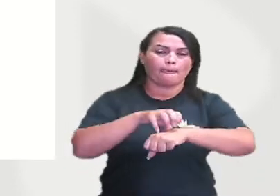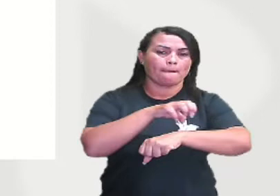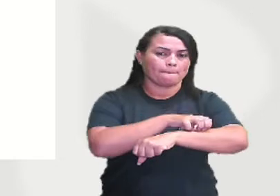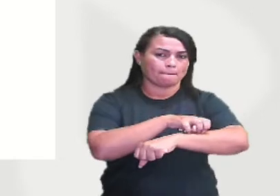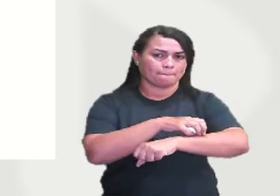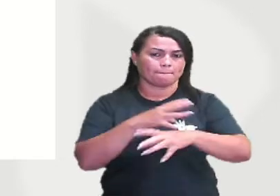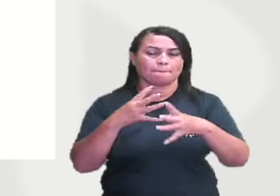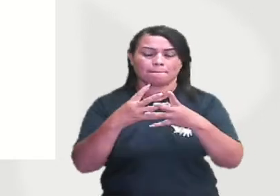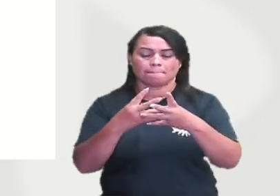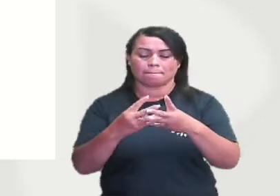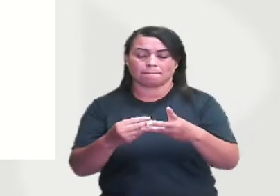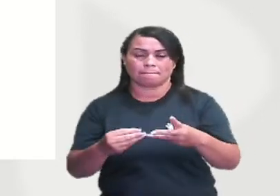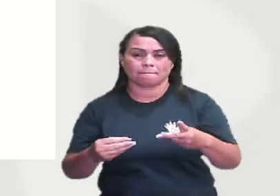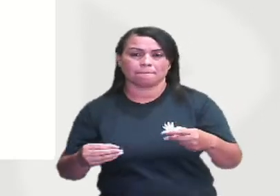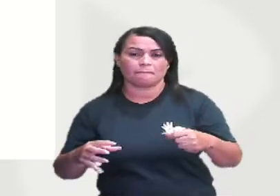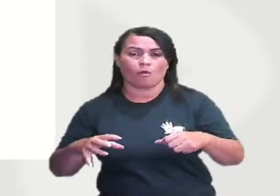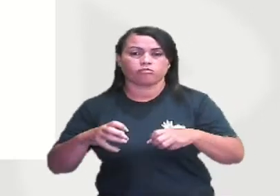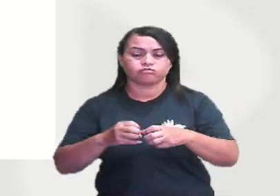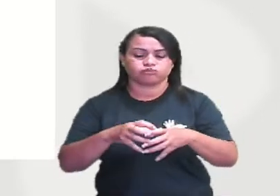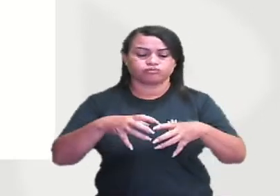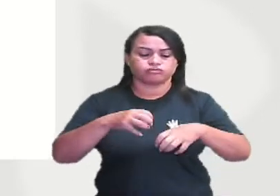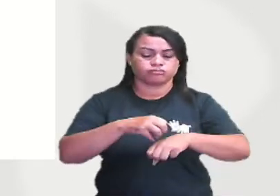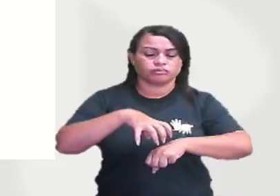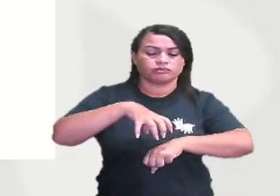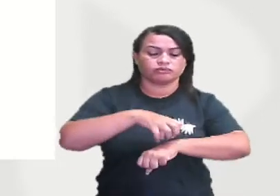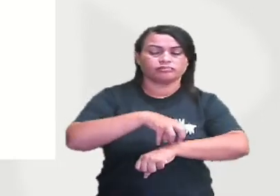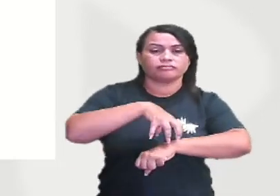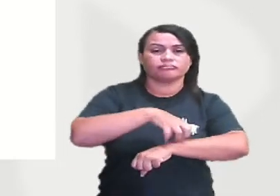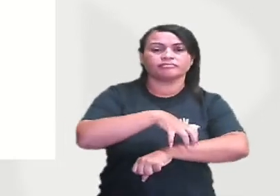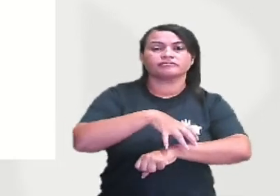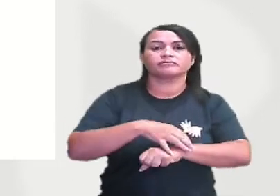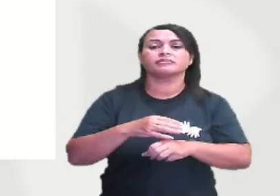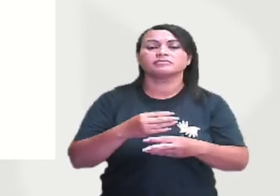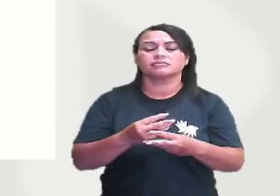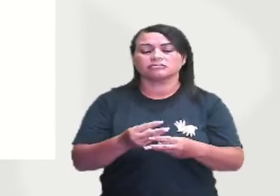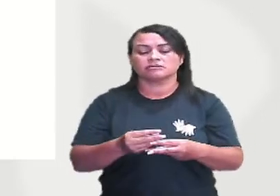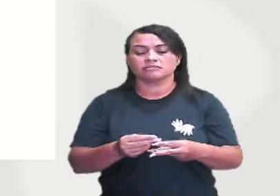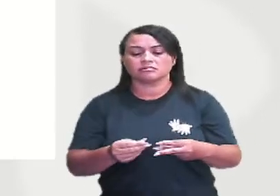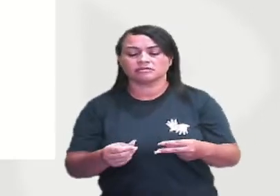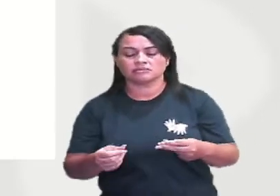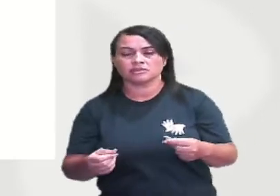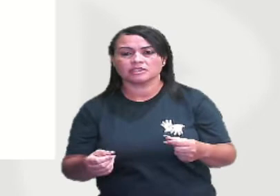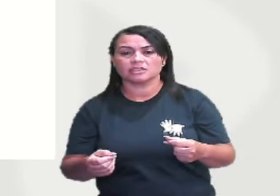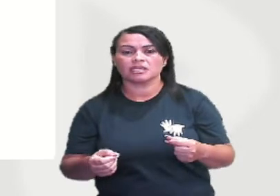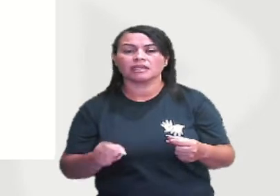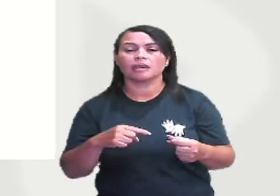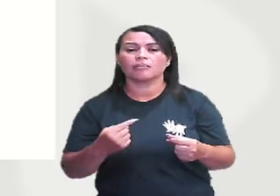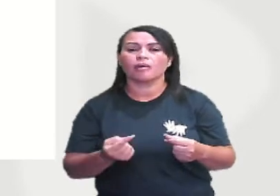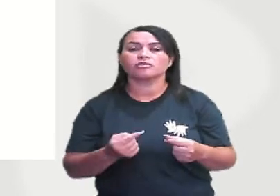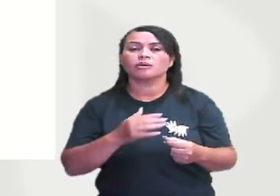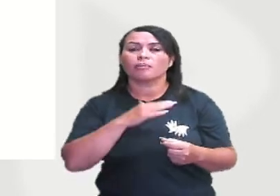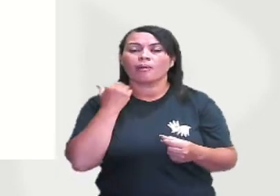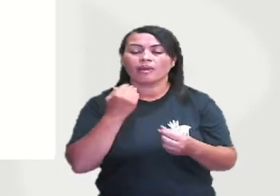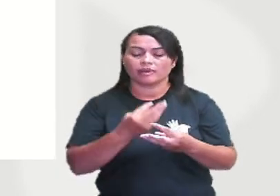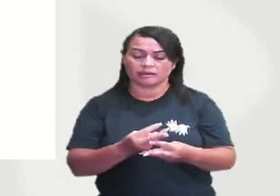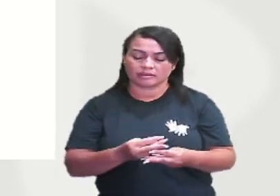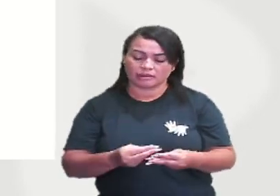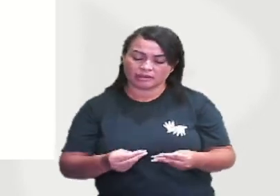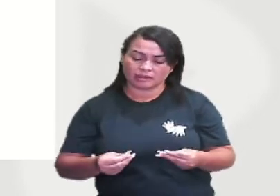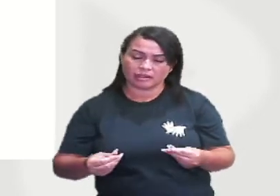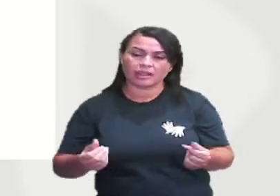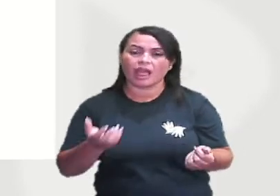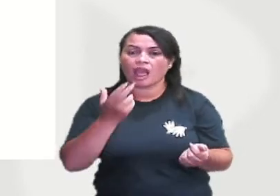orgânica morta e devolver para o solo, devolver para a terra todos aqueles nutrientes, certo?